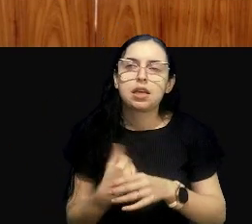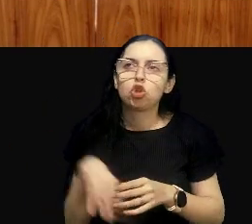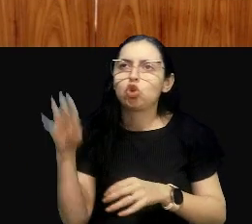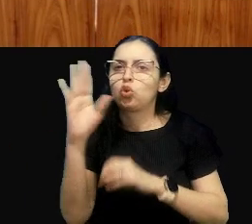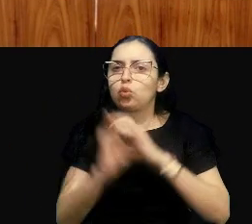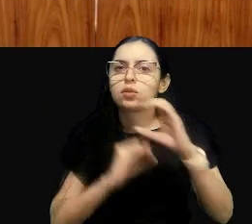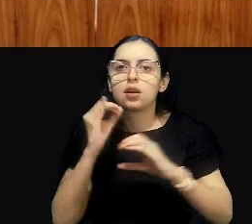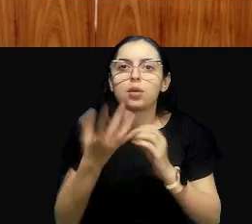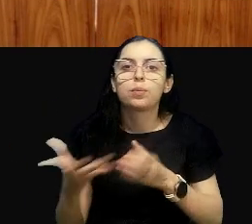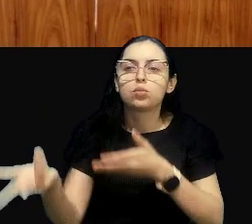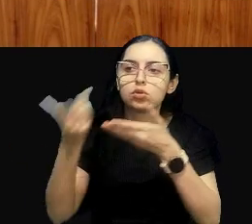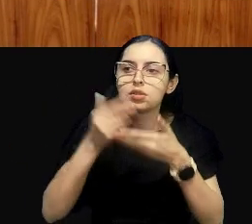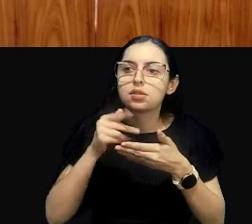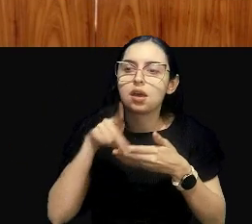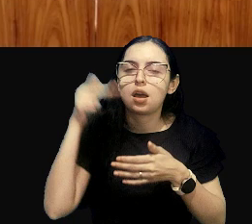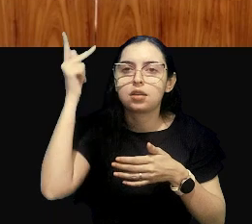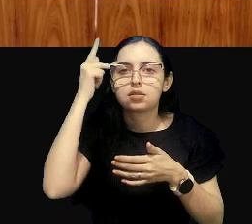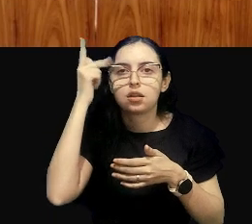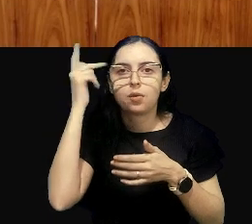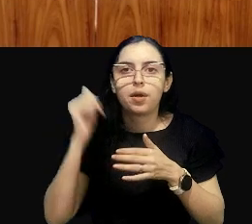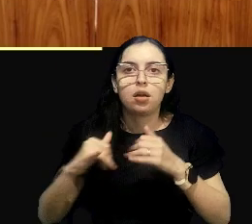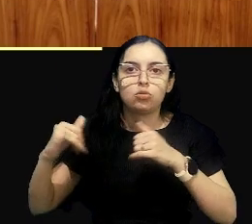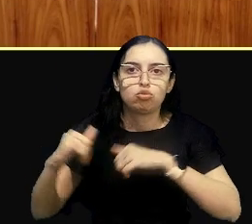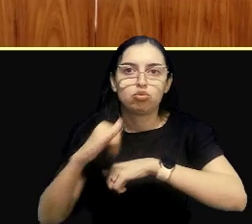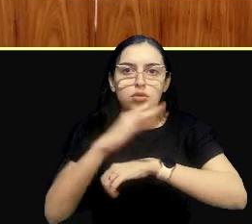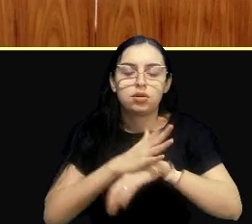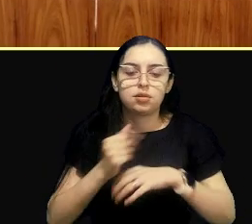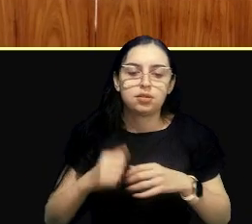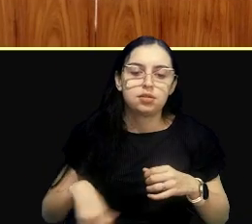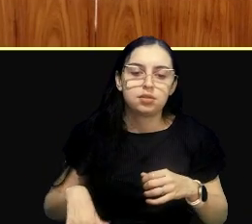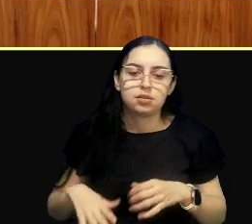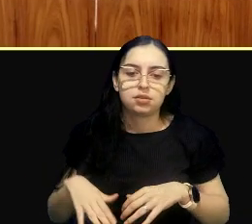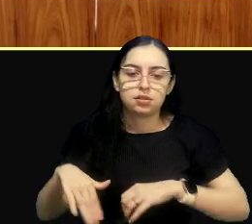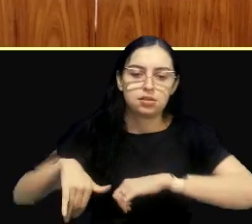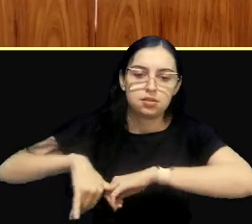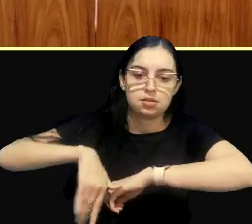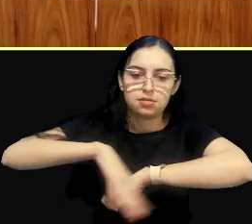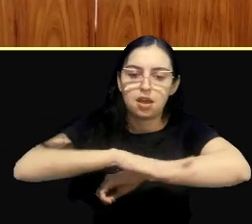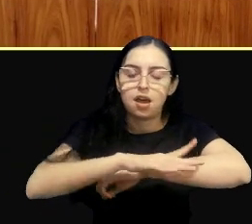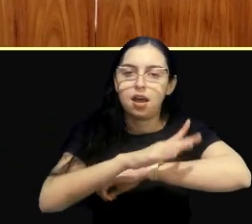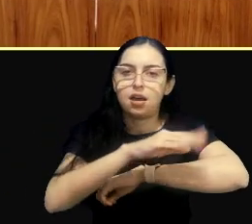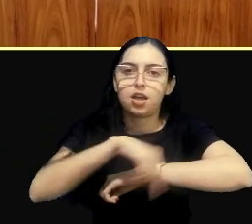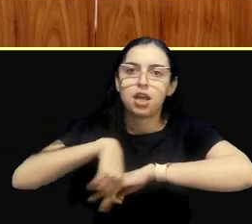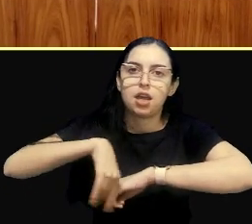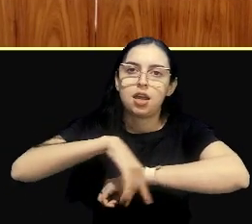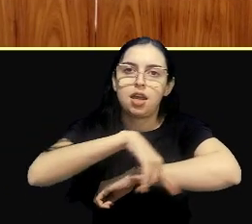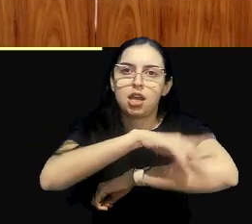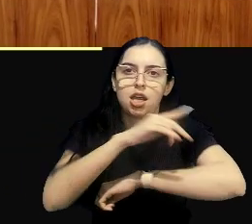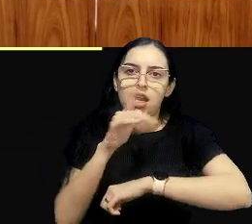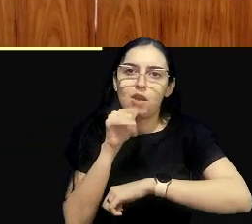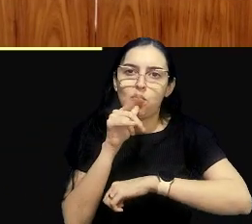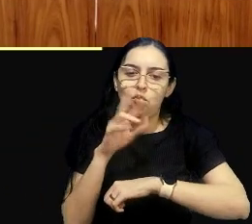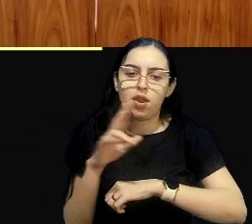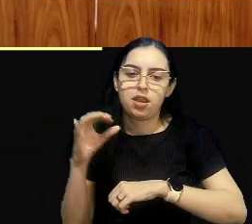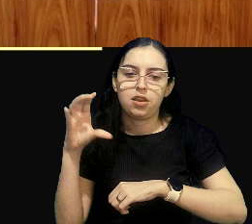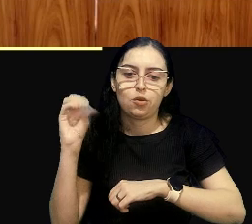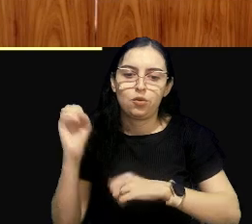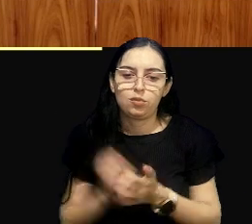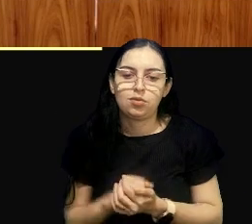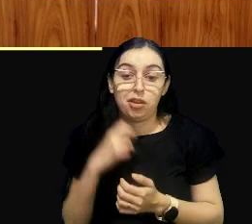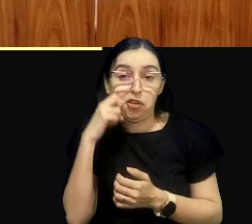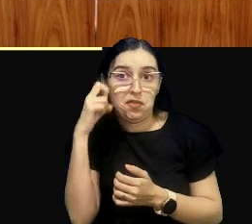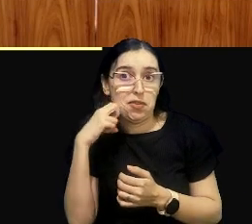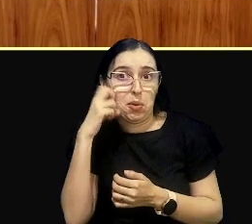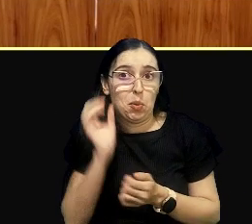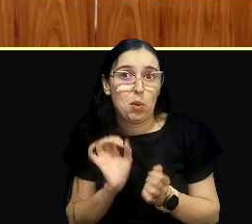até São Paulo, buscá-lo no aeroporto de Guarulhos, e aí a gente passa pela marginal, passa pela marginal, começa a vergonha cedo, né?